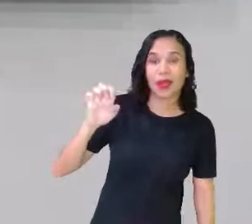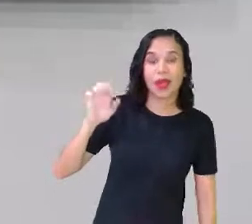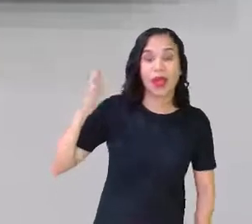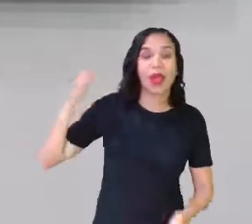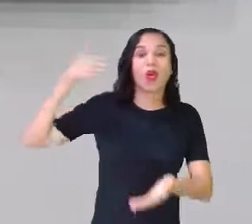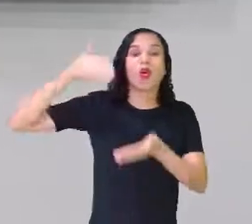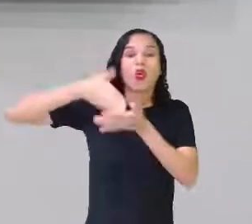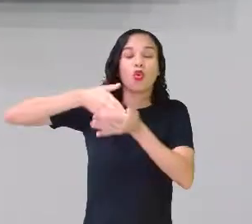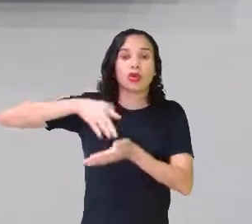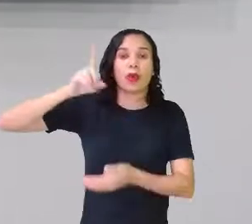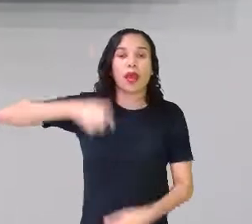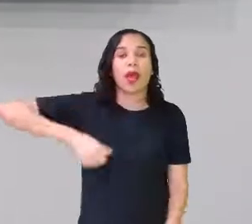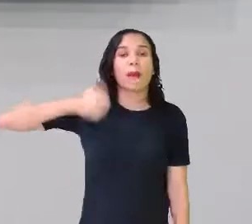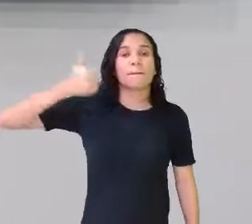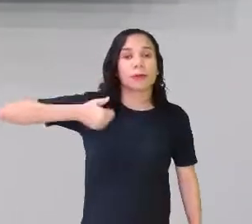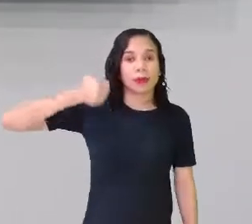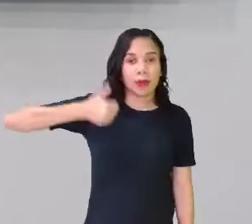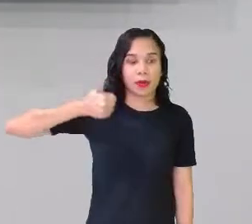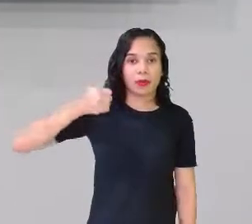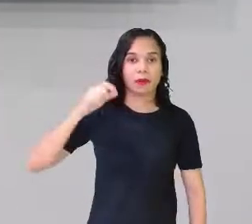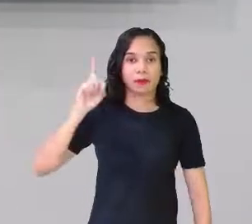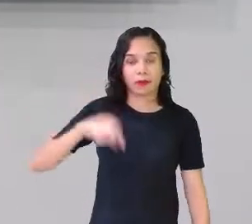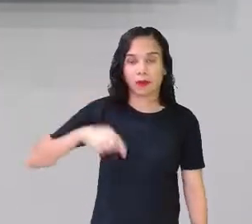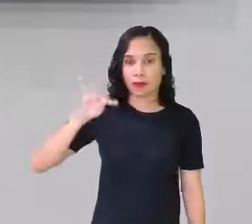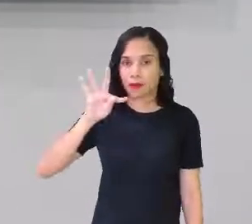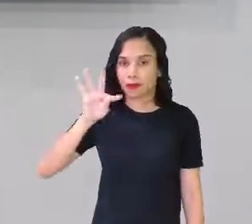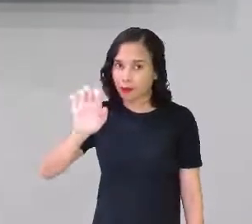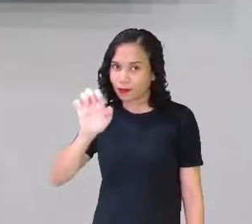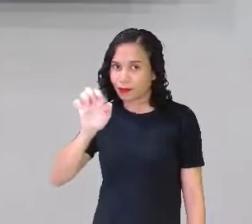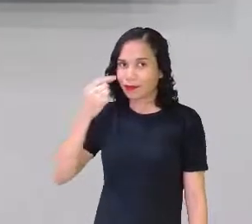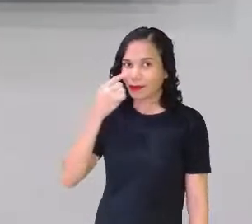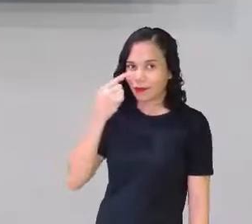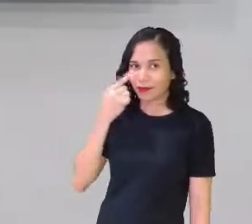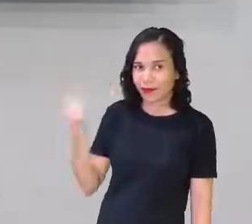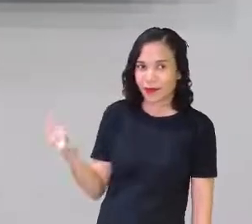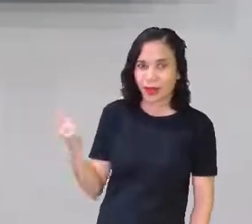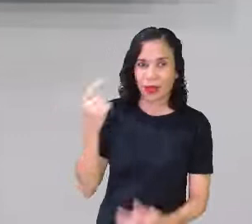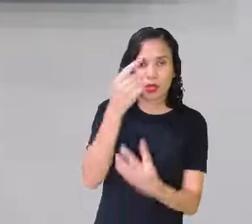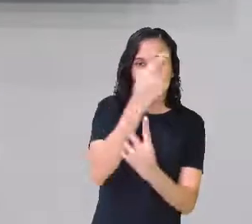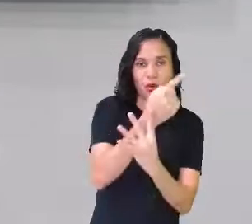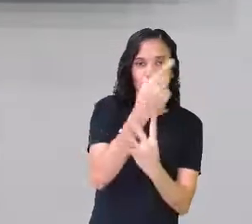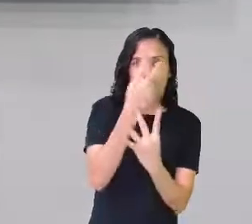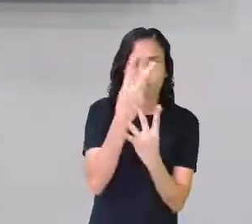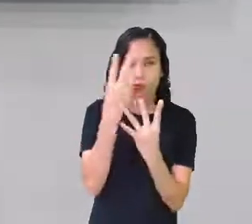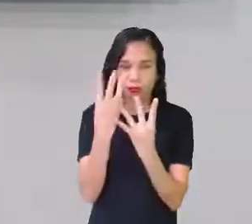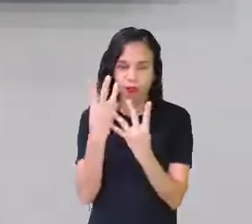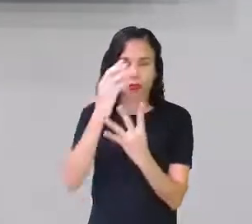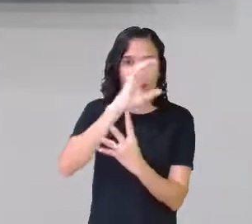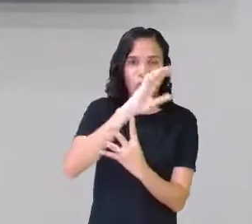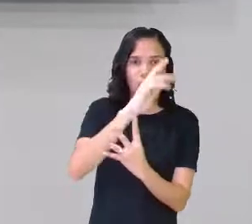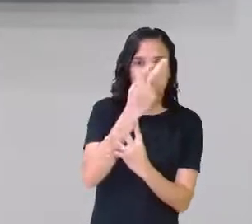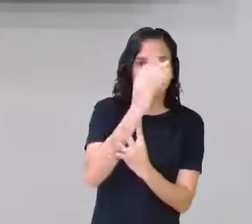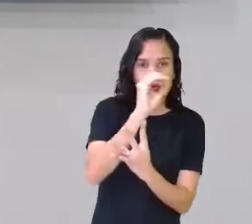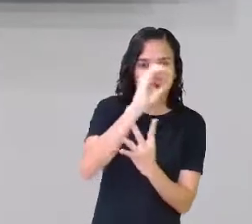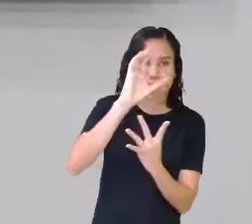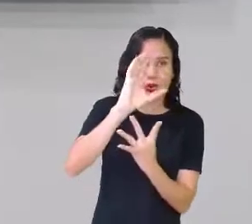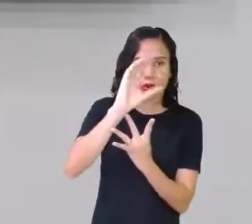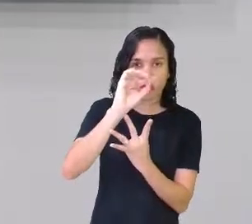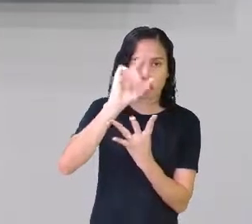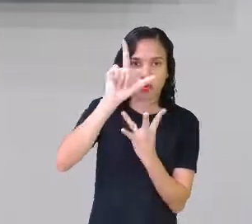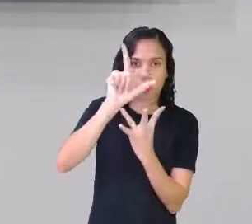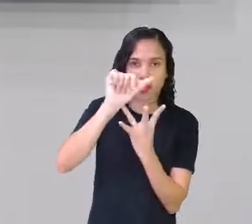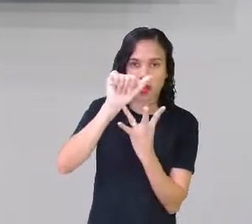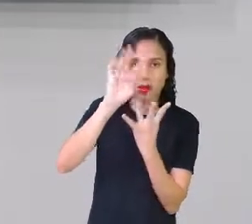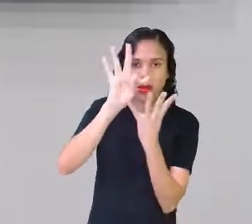última sílaba é a sílaba tê. Então, se a sílaba tê aqui fosse a mais forte,